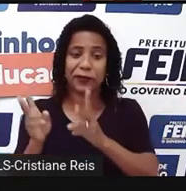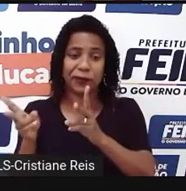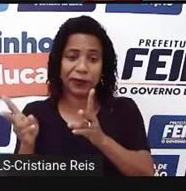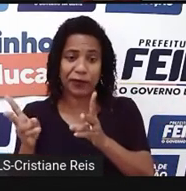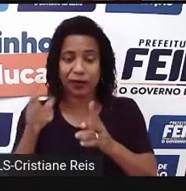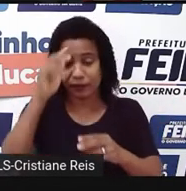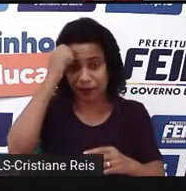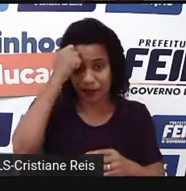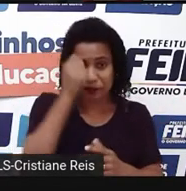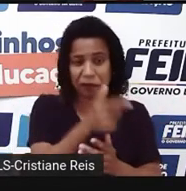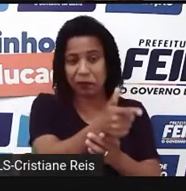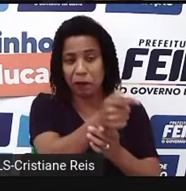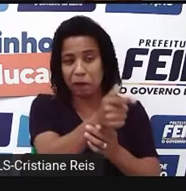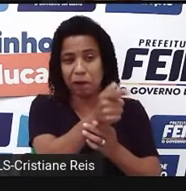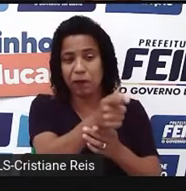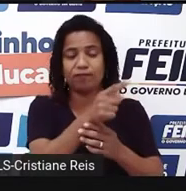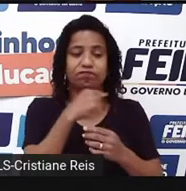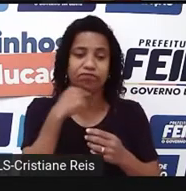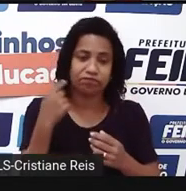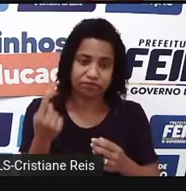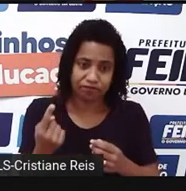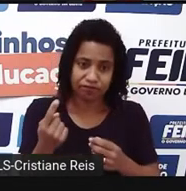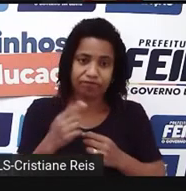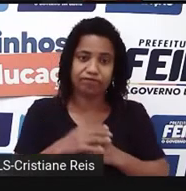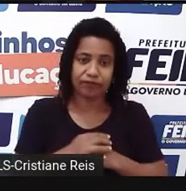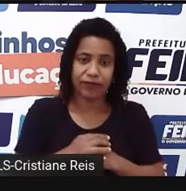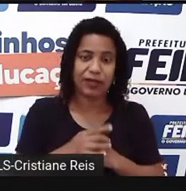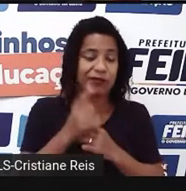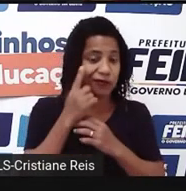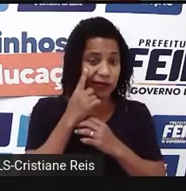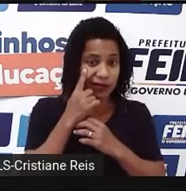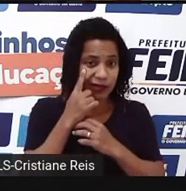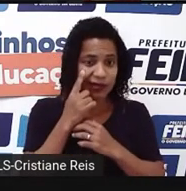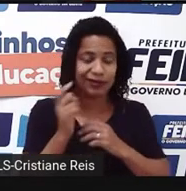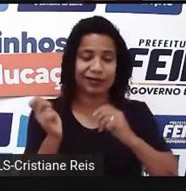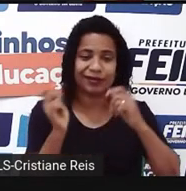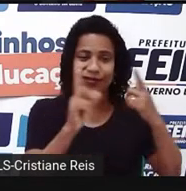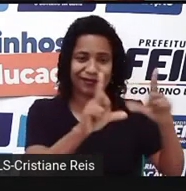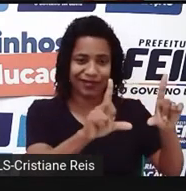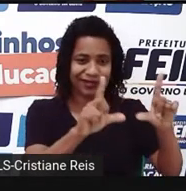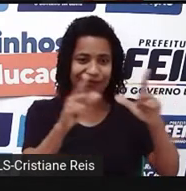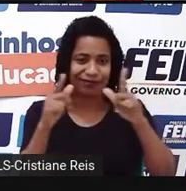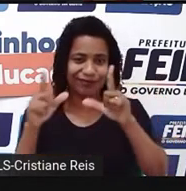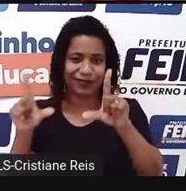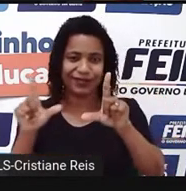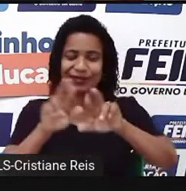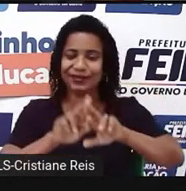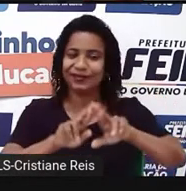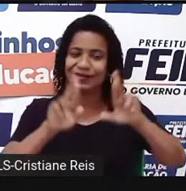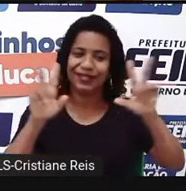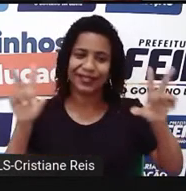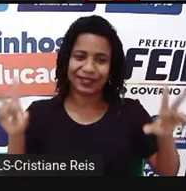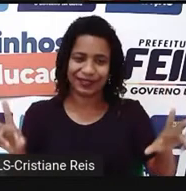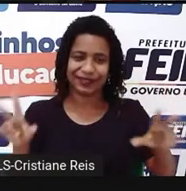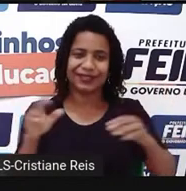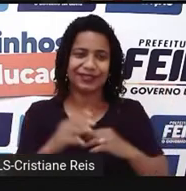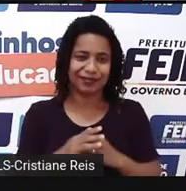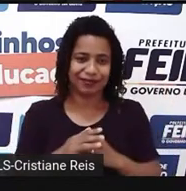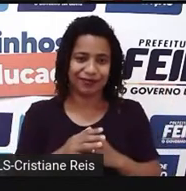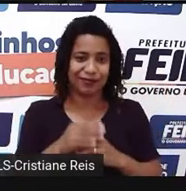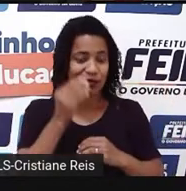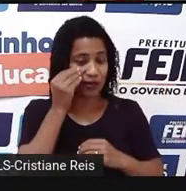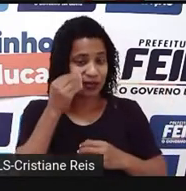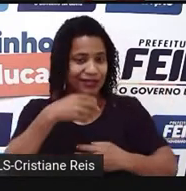imagens para vocês, né? Imagens diferentes que expressam sentimentos diferentes.